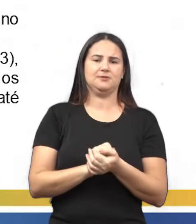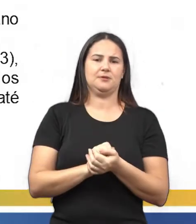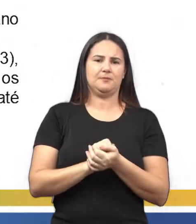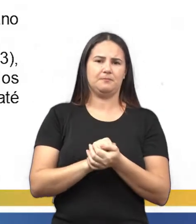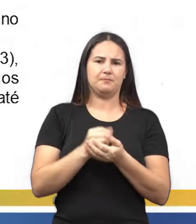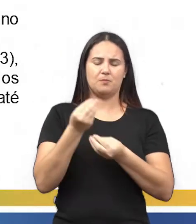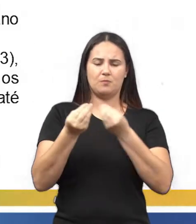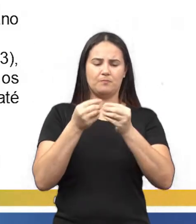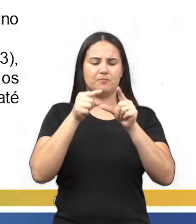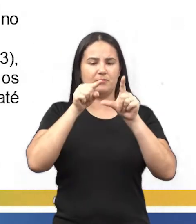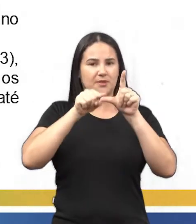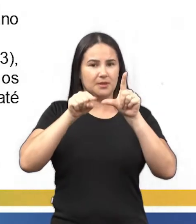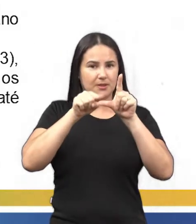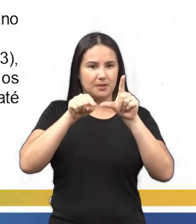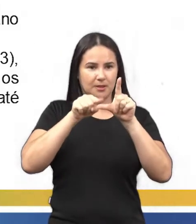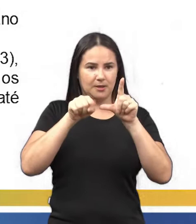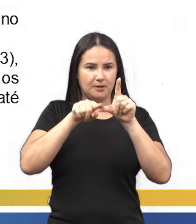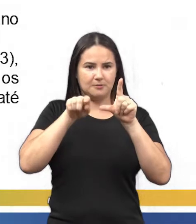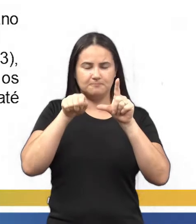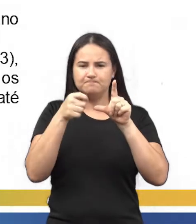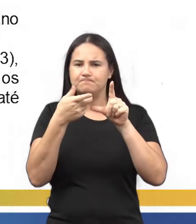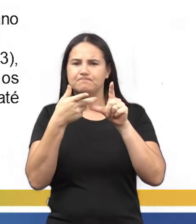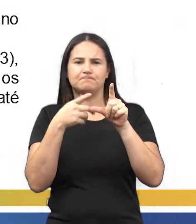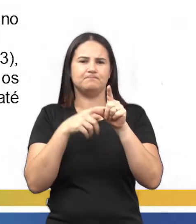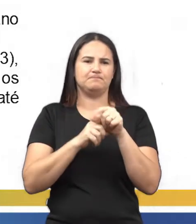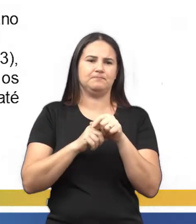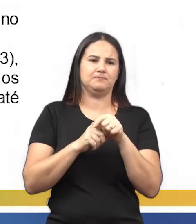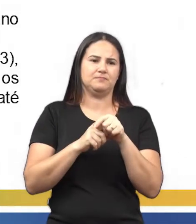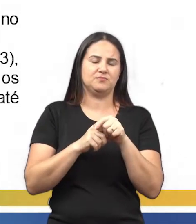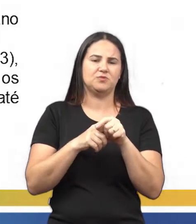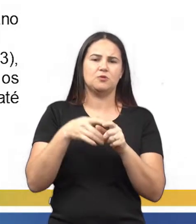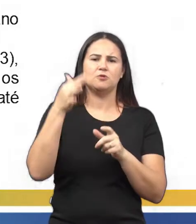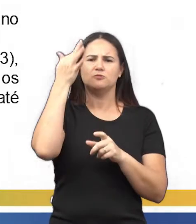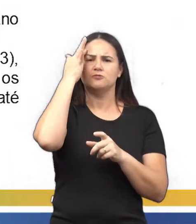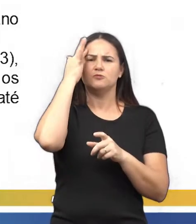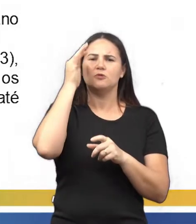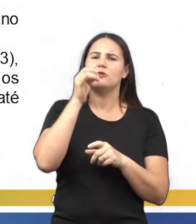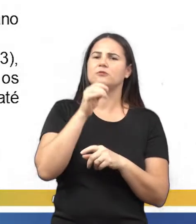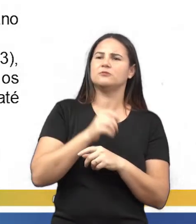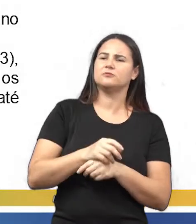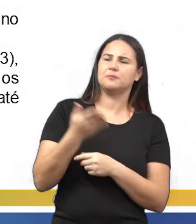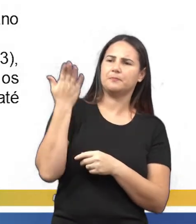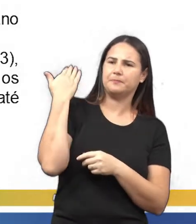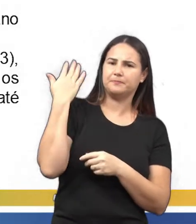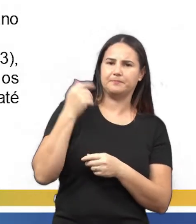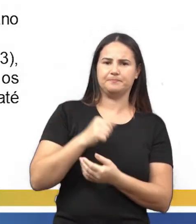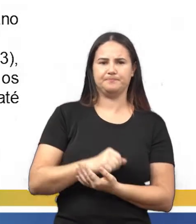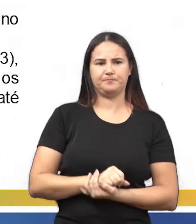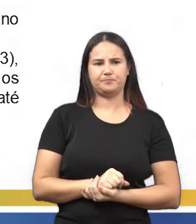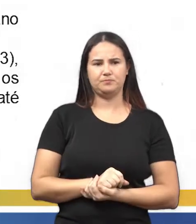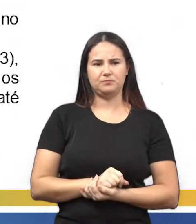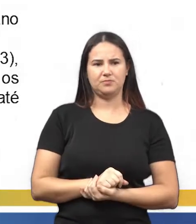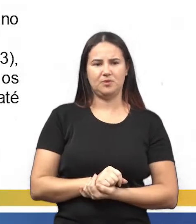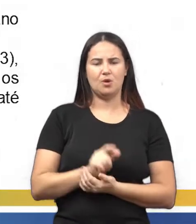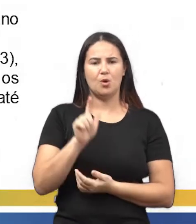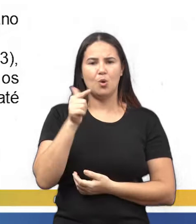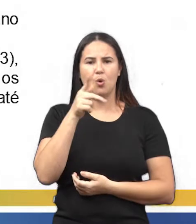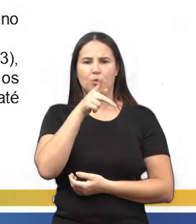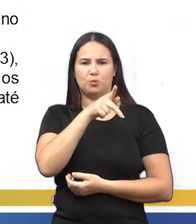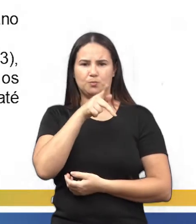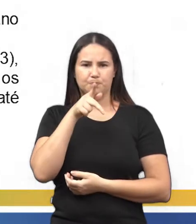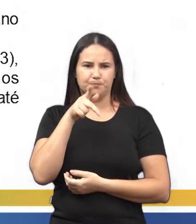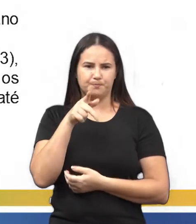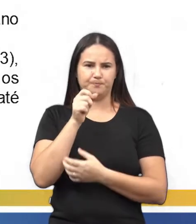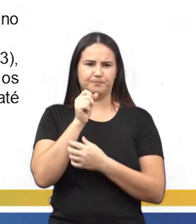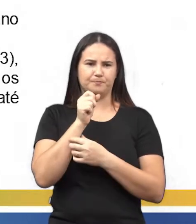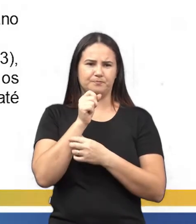letras e símbolos. Então foram os filósofos gregos que iniciaram. Michael Stiefel e aos